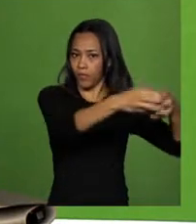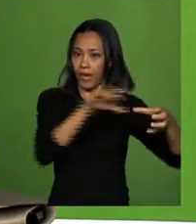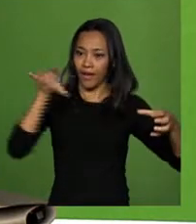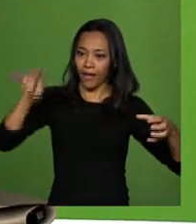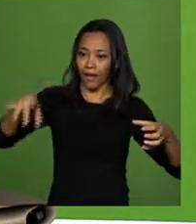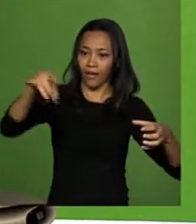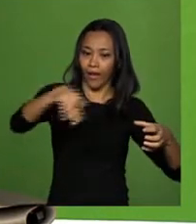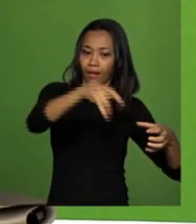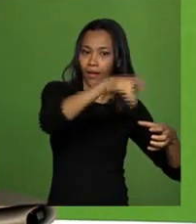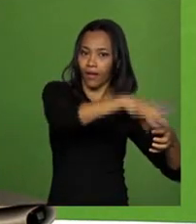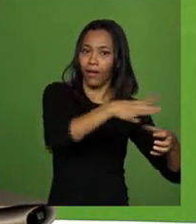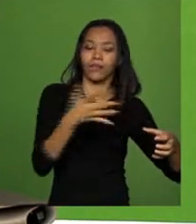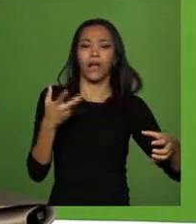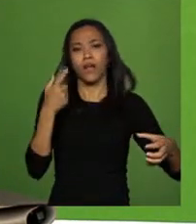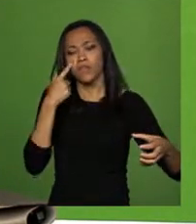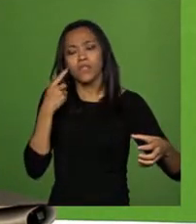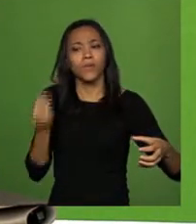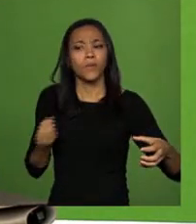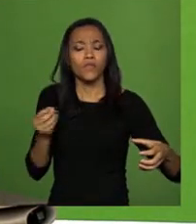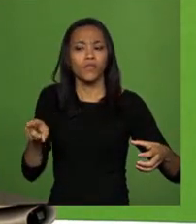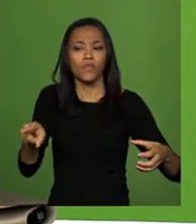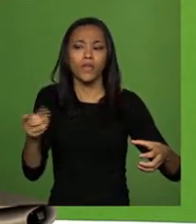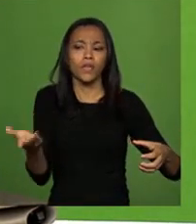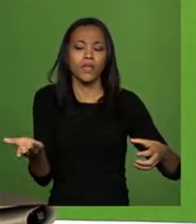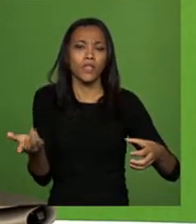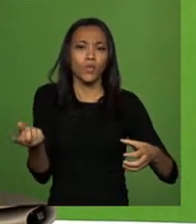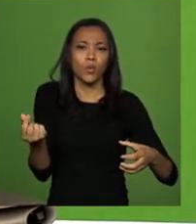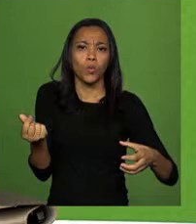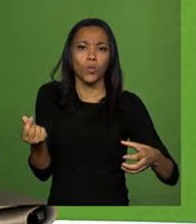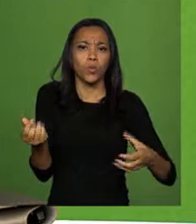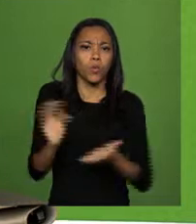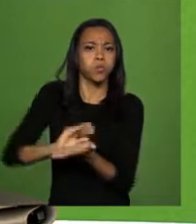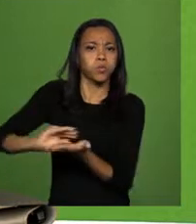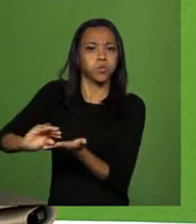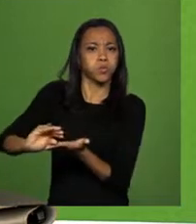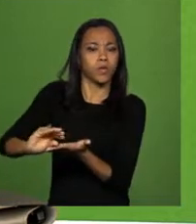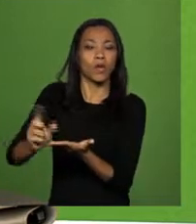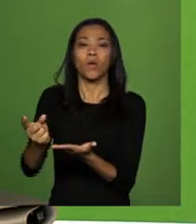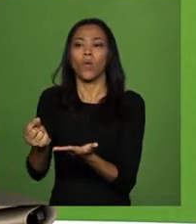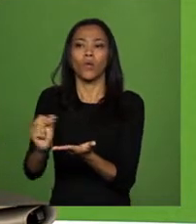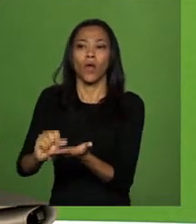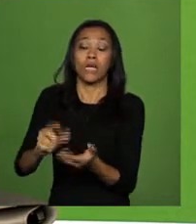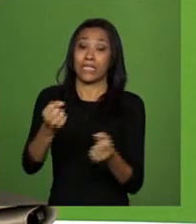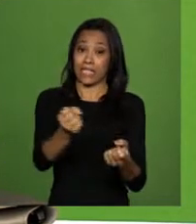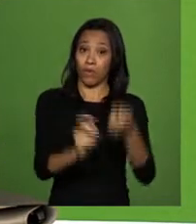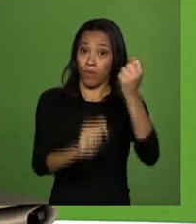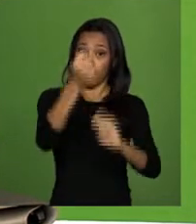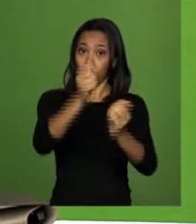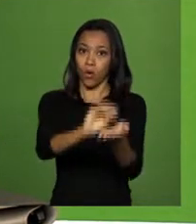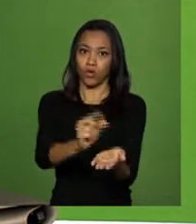ver qual é a magnitude do royalties associada a isso. Uma coisa é uma grande indústria, outra coisa é uma indústria regional, etc. Então,